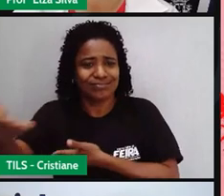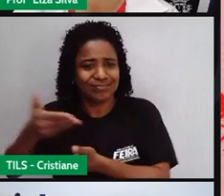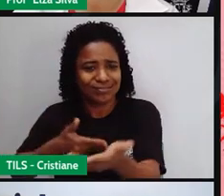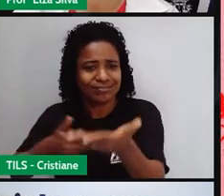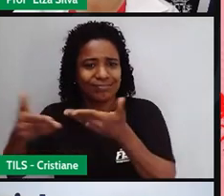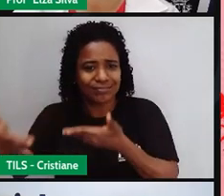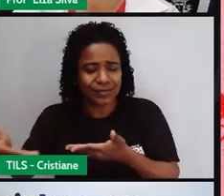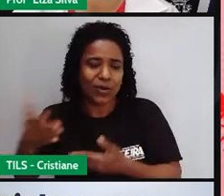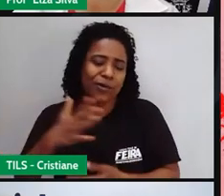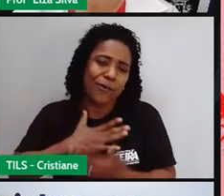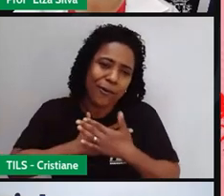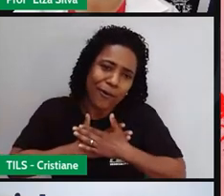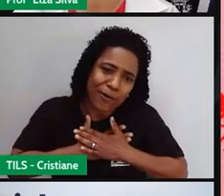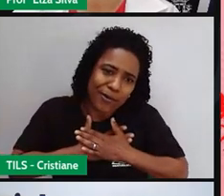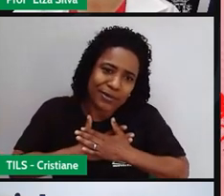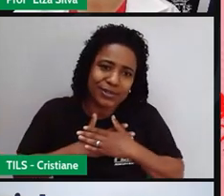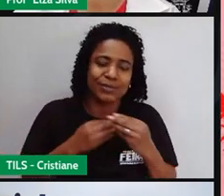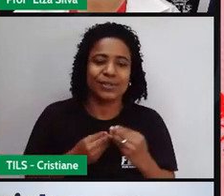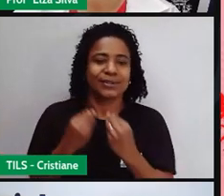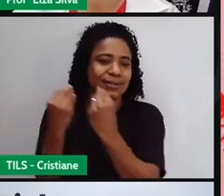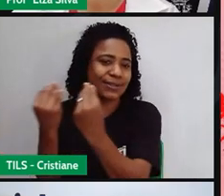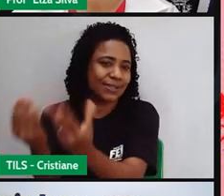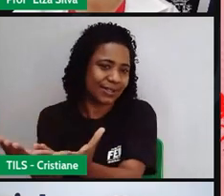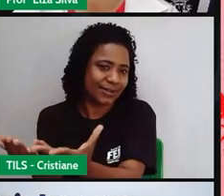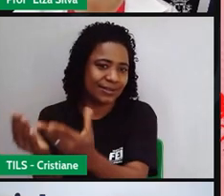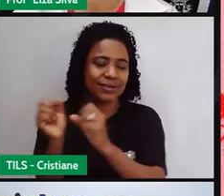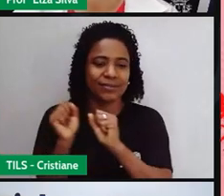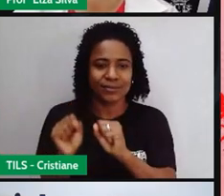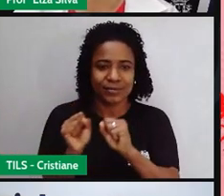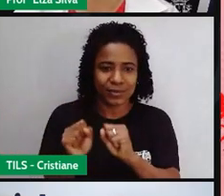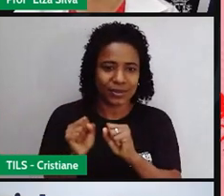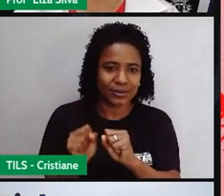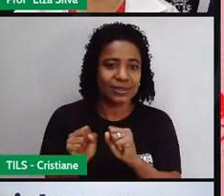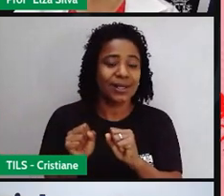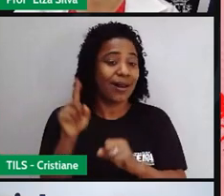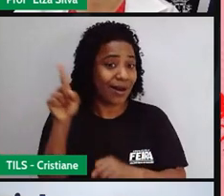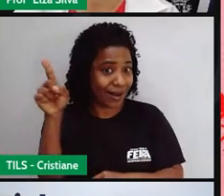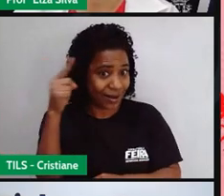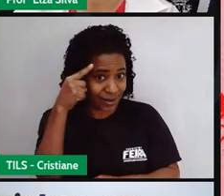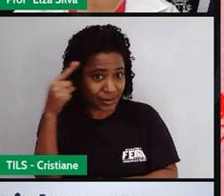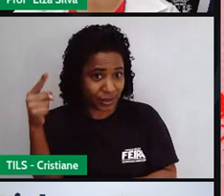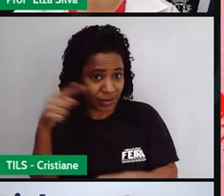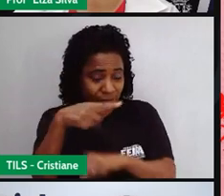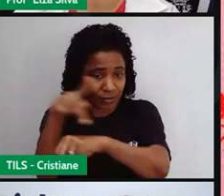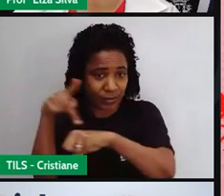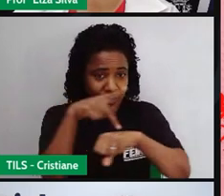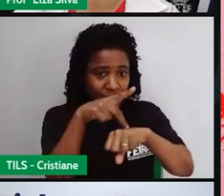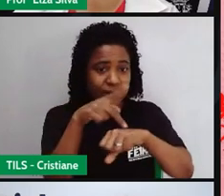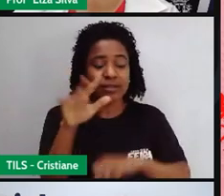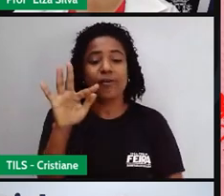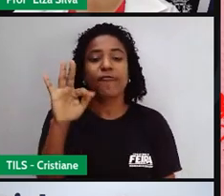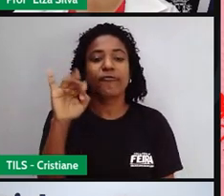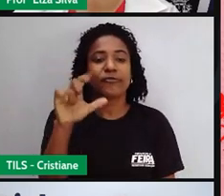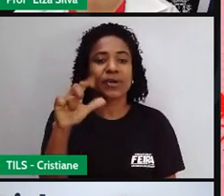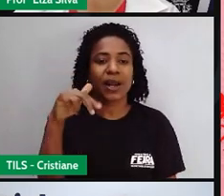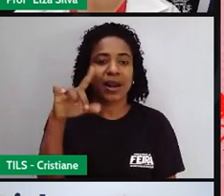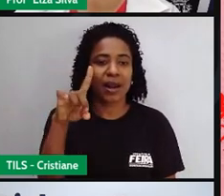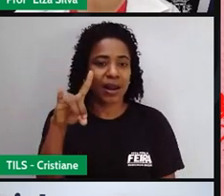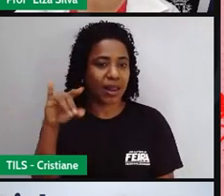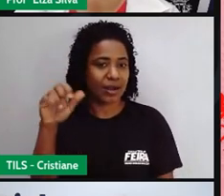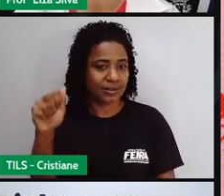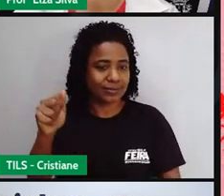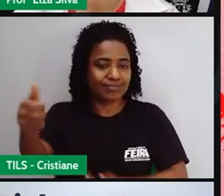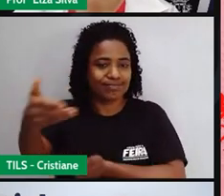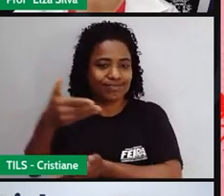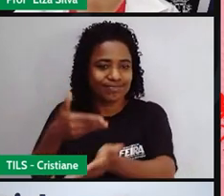gosta muito, né? Então, a gente pode se inspirar e ir na Finlândia e fazer esse momento uma partilha de